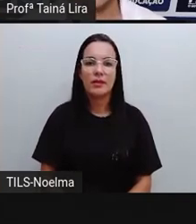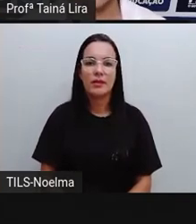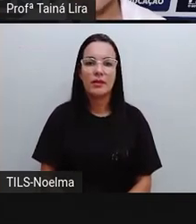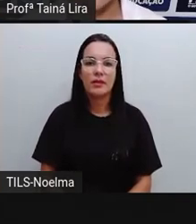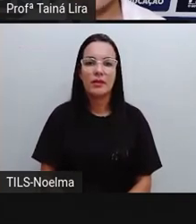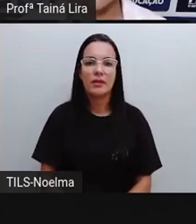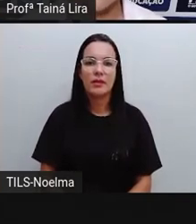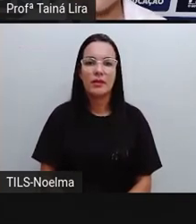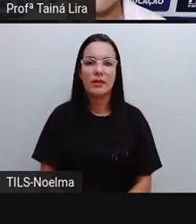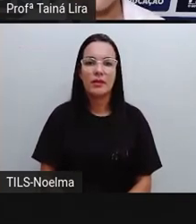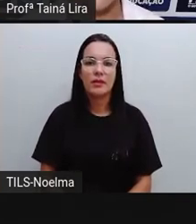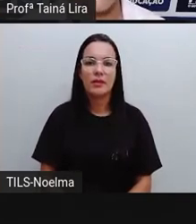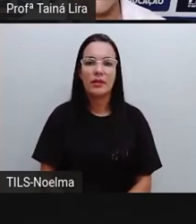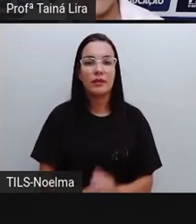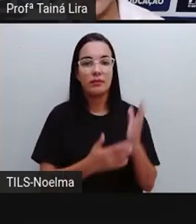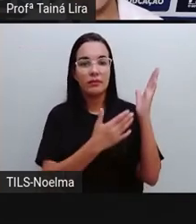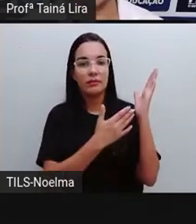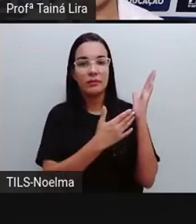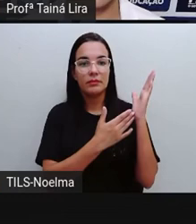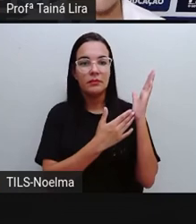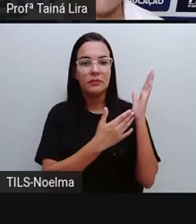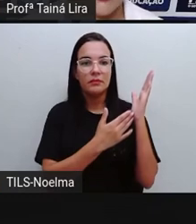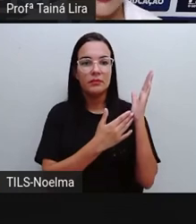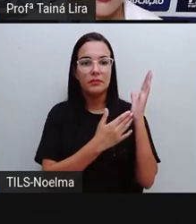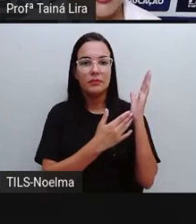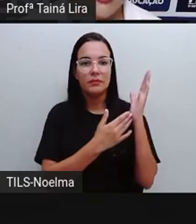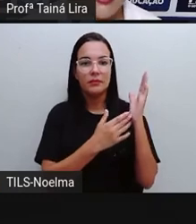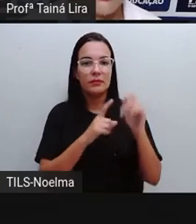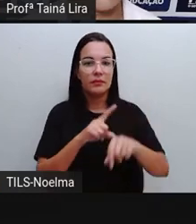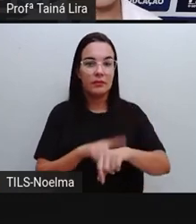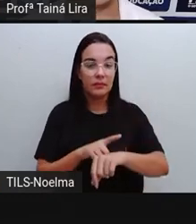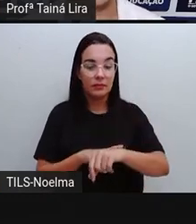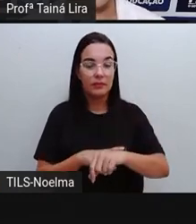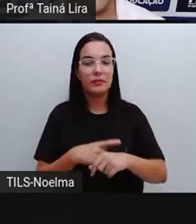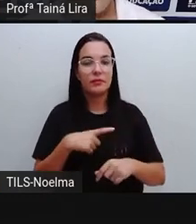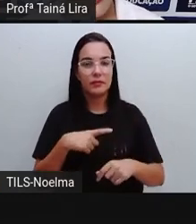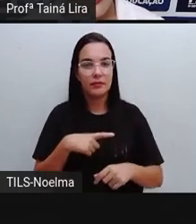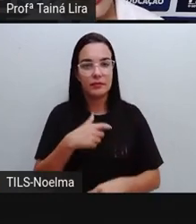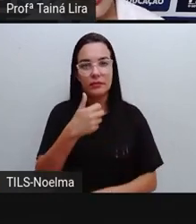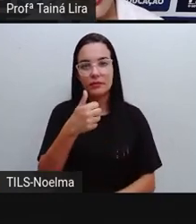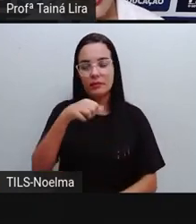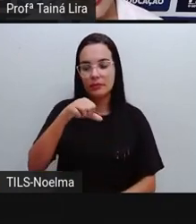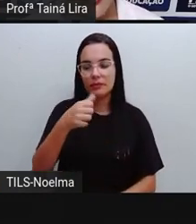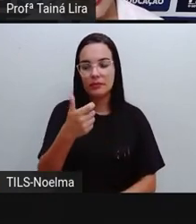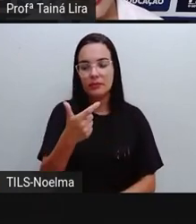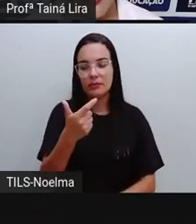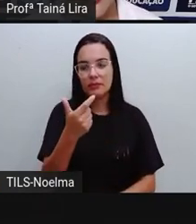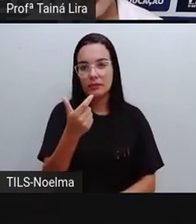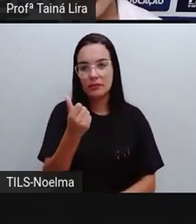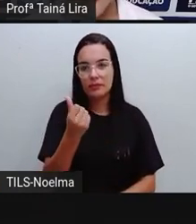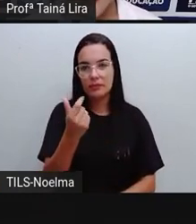José Cisnando Lima, que foi prefeito entre 1962 e 1963.